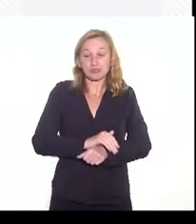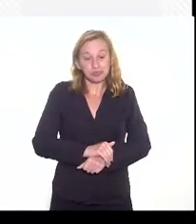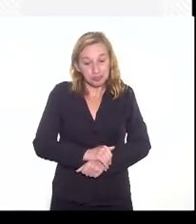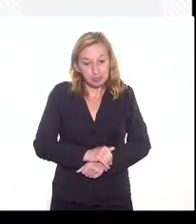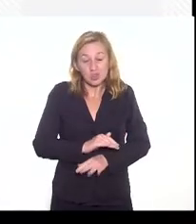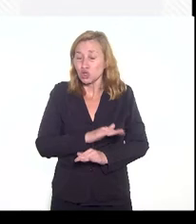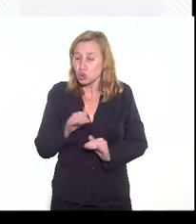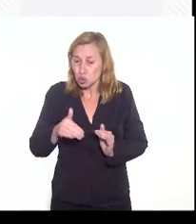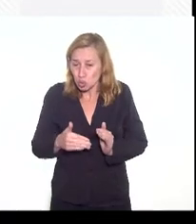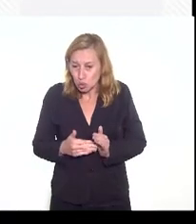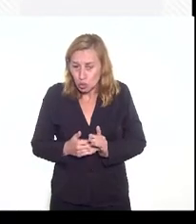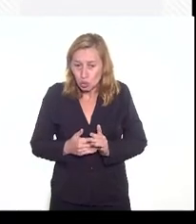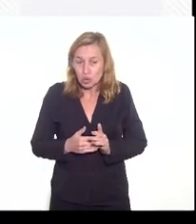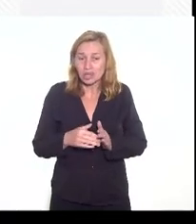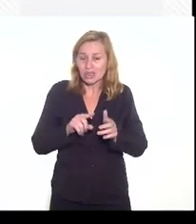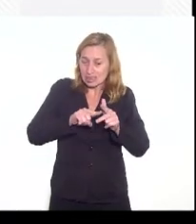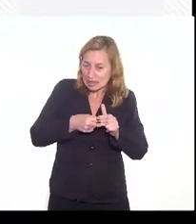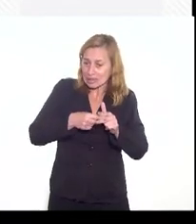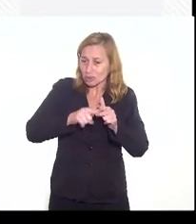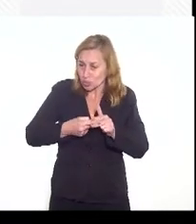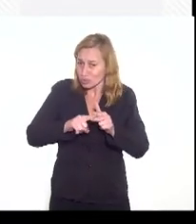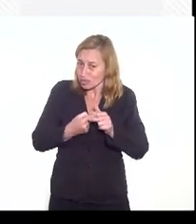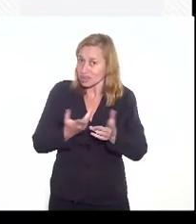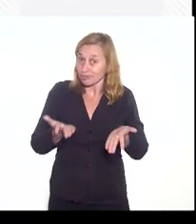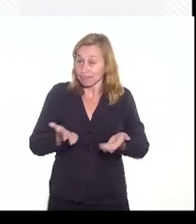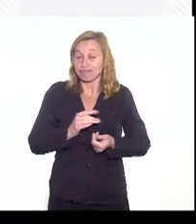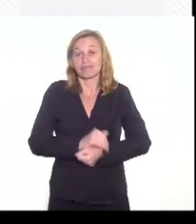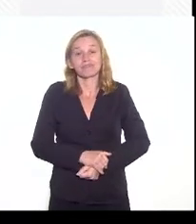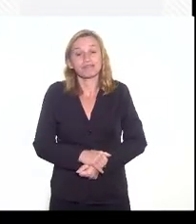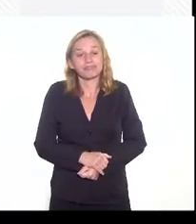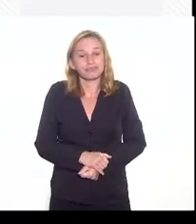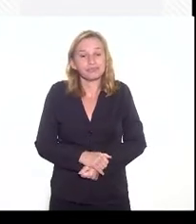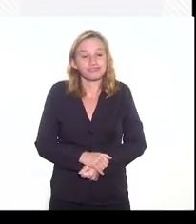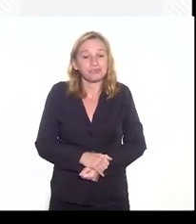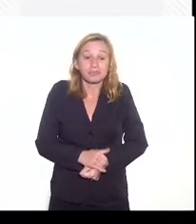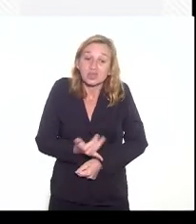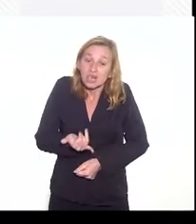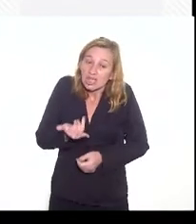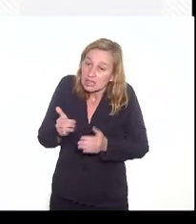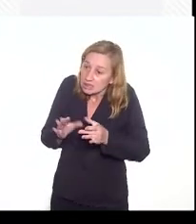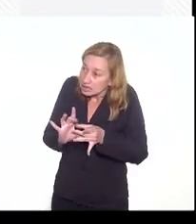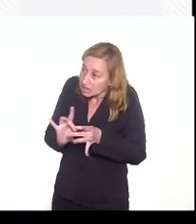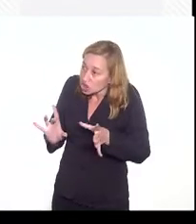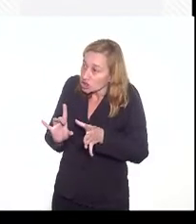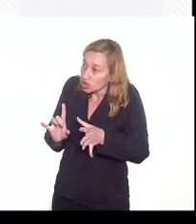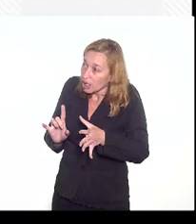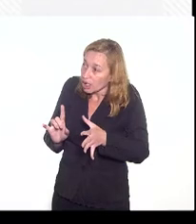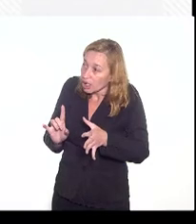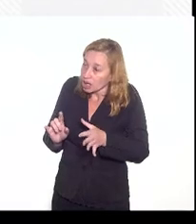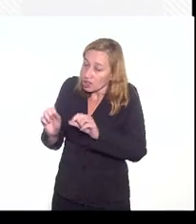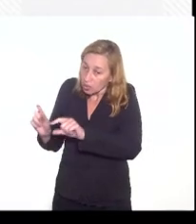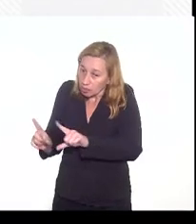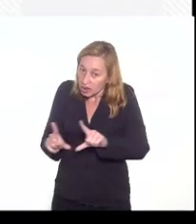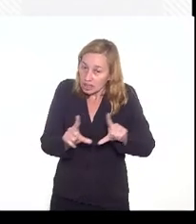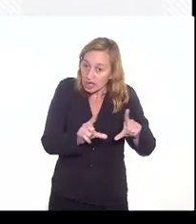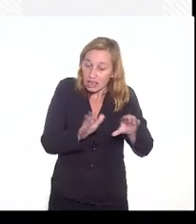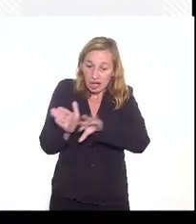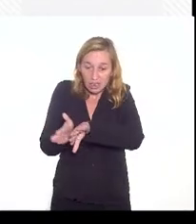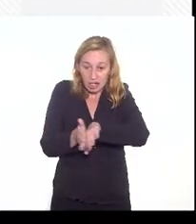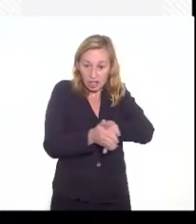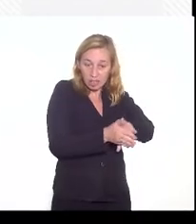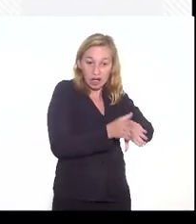essas medidas ajuste. Então, se vocês me permitirem, eu passaria adiante só